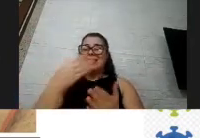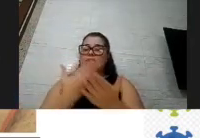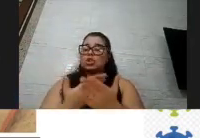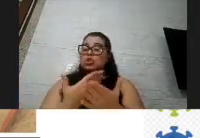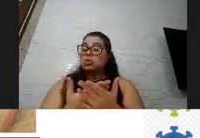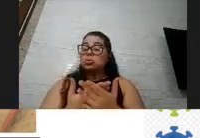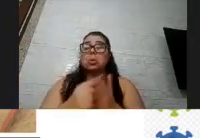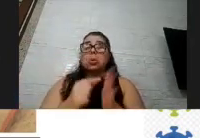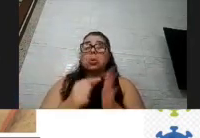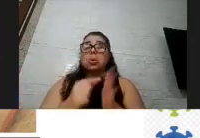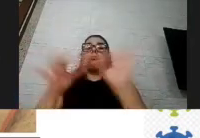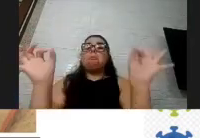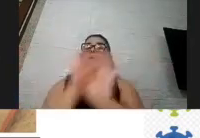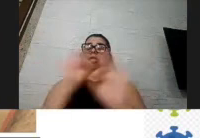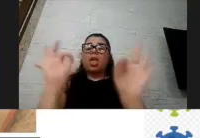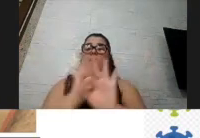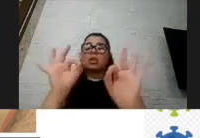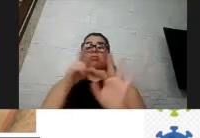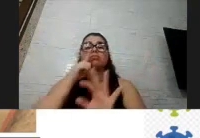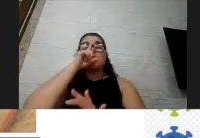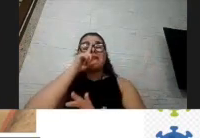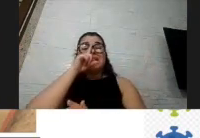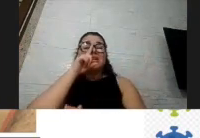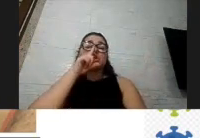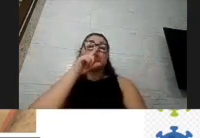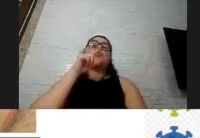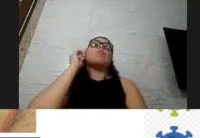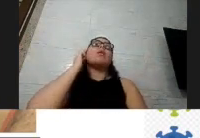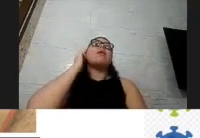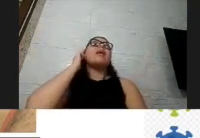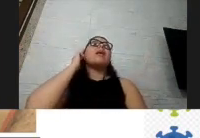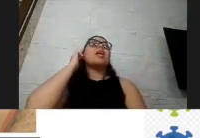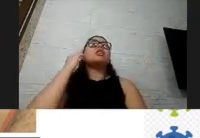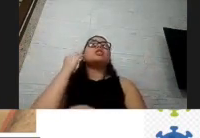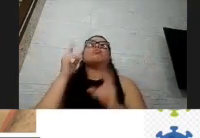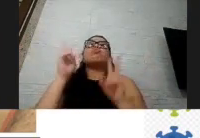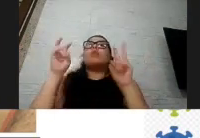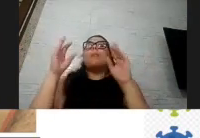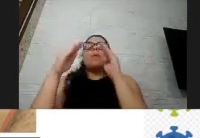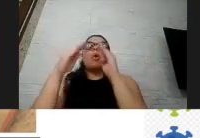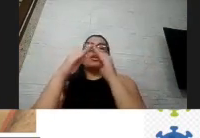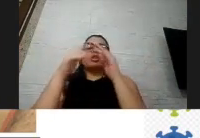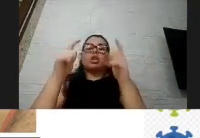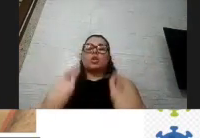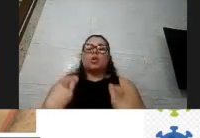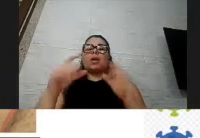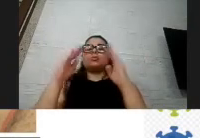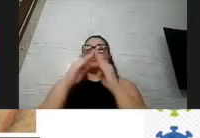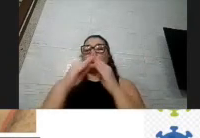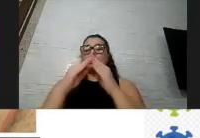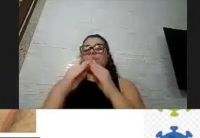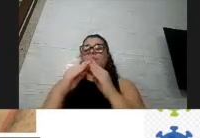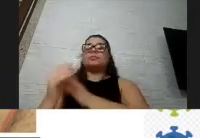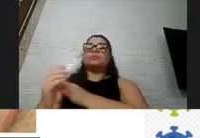relação à condição de moradia aqueles estudos que eu mostrei antes para vocês em relação ao adulto